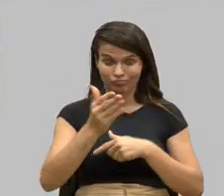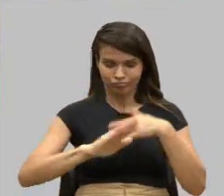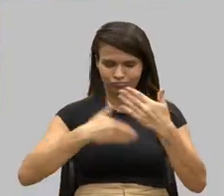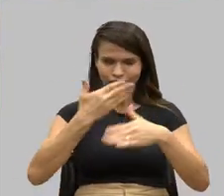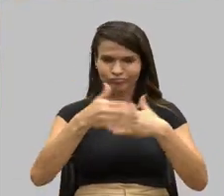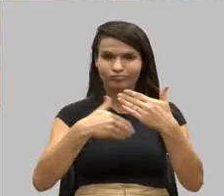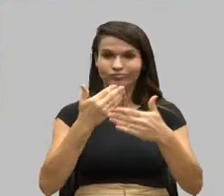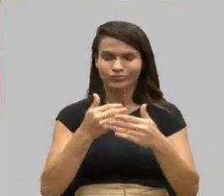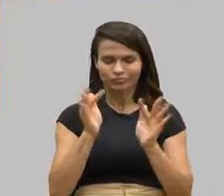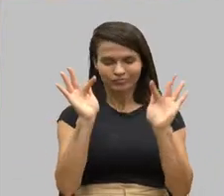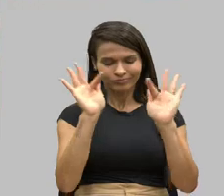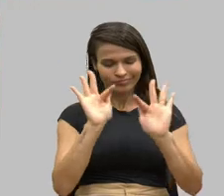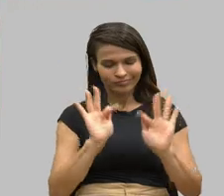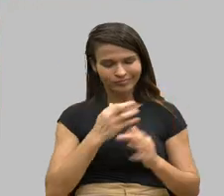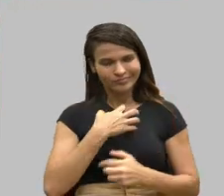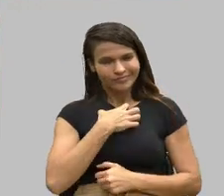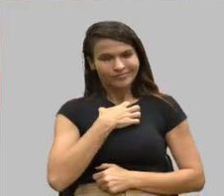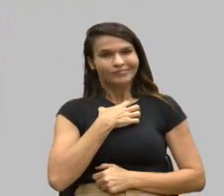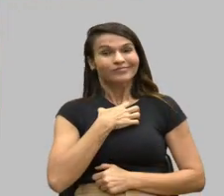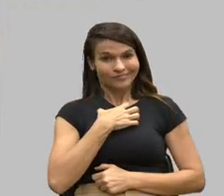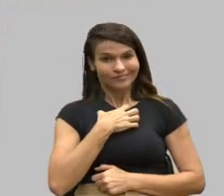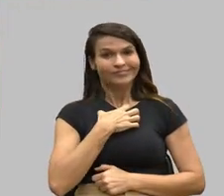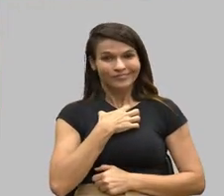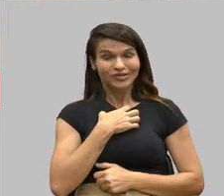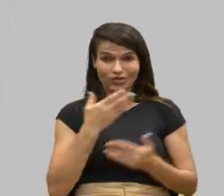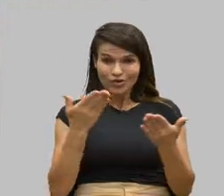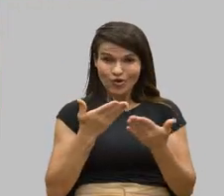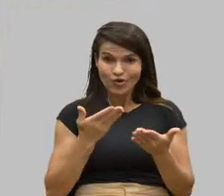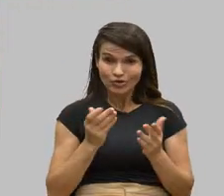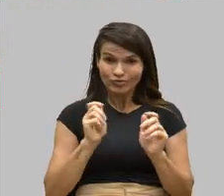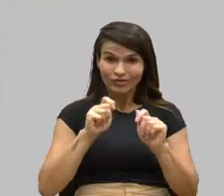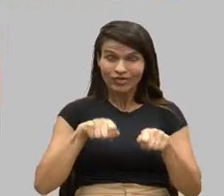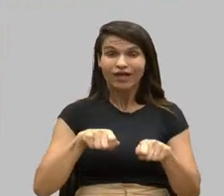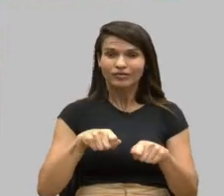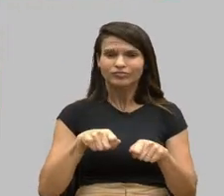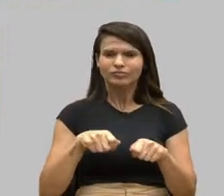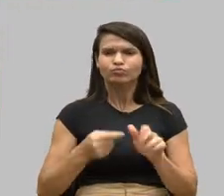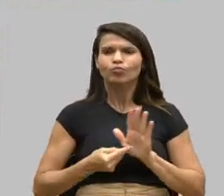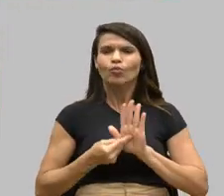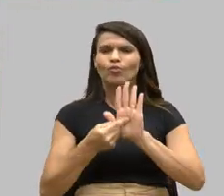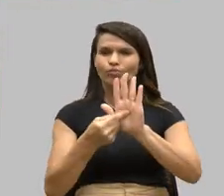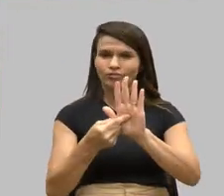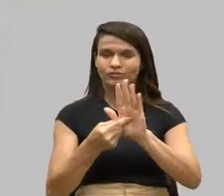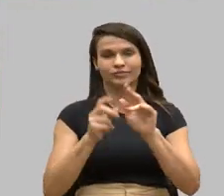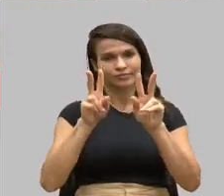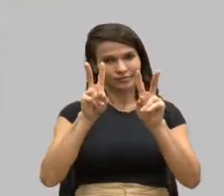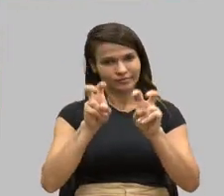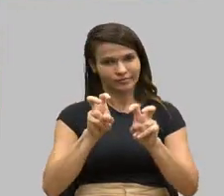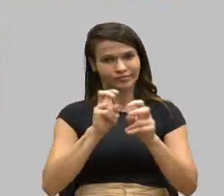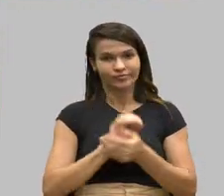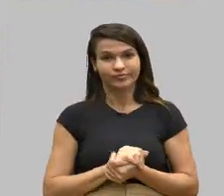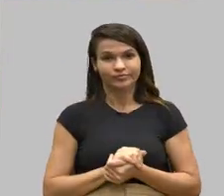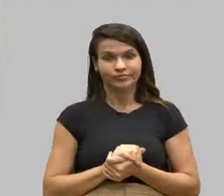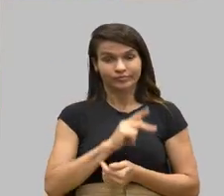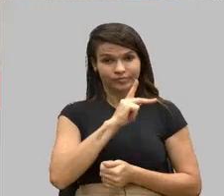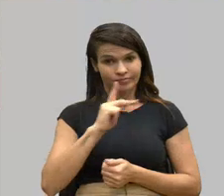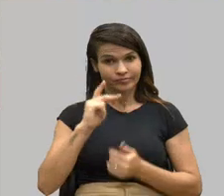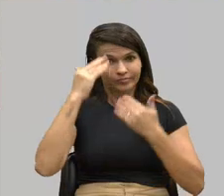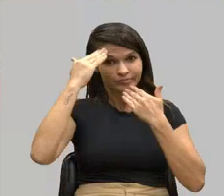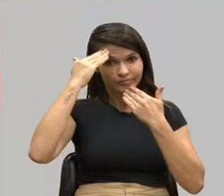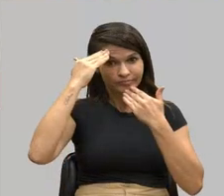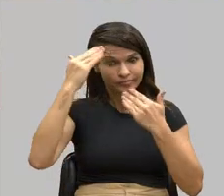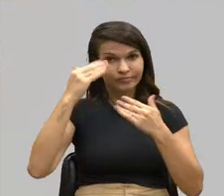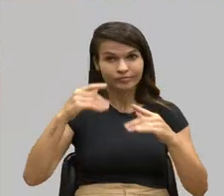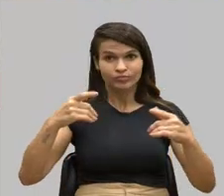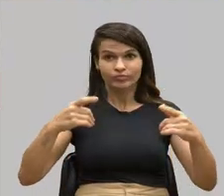Muito feliz com isso e muito feliz de hoje podermos estar falando sobre isso. Presidente, muito obrigado pelo espaço